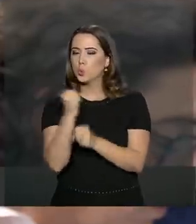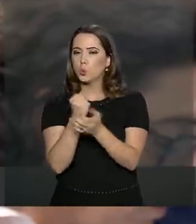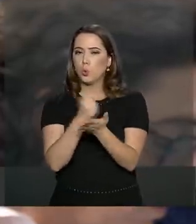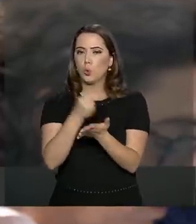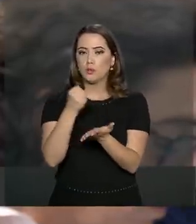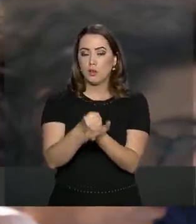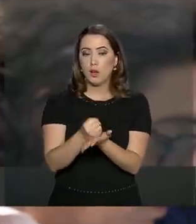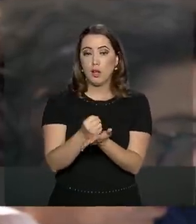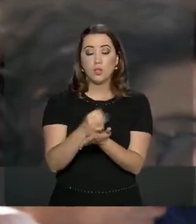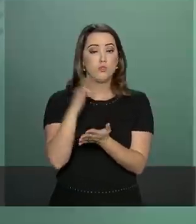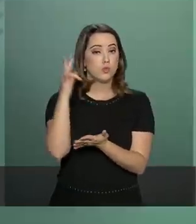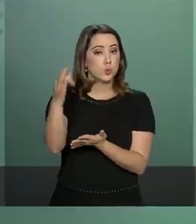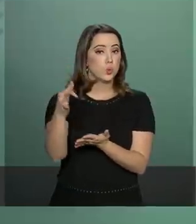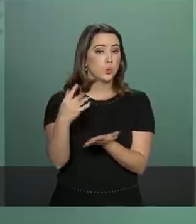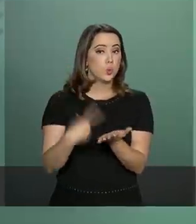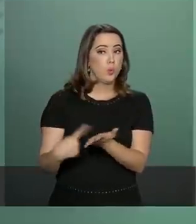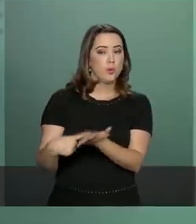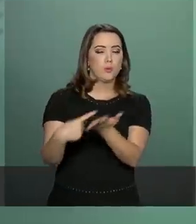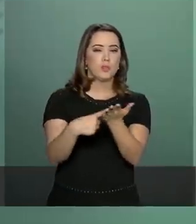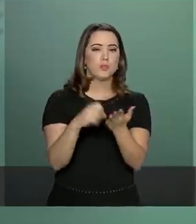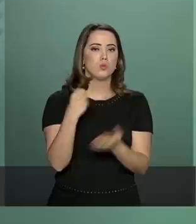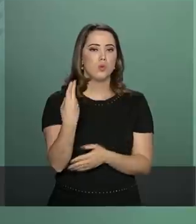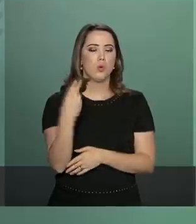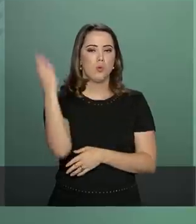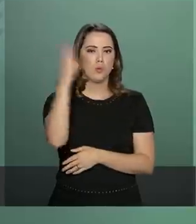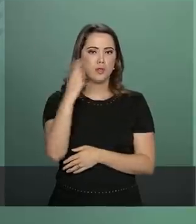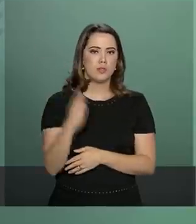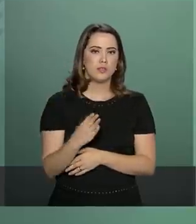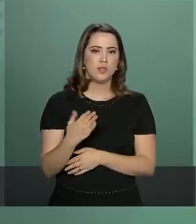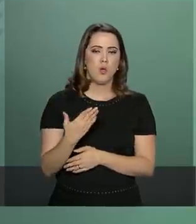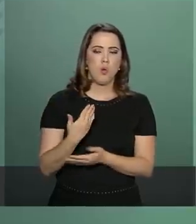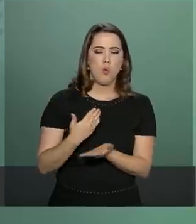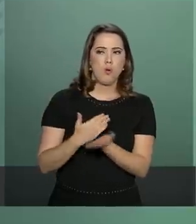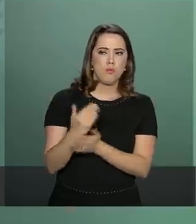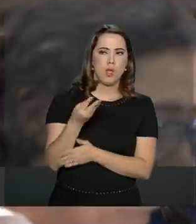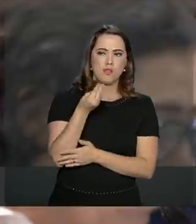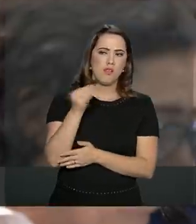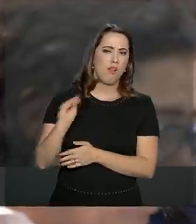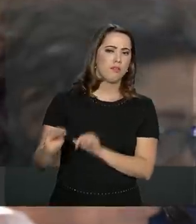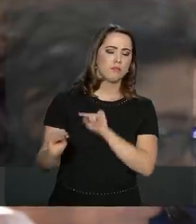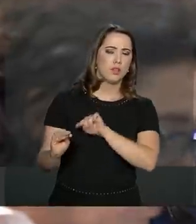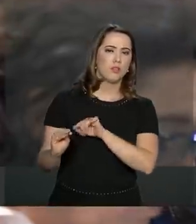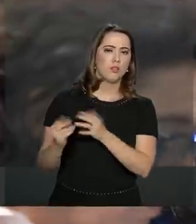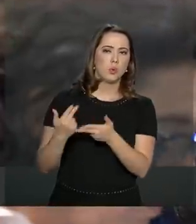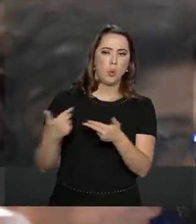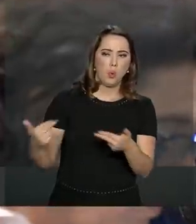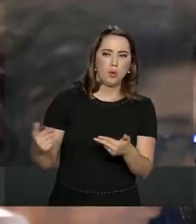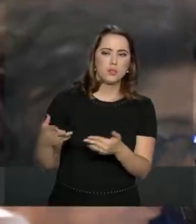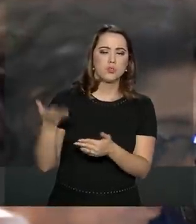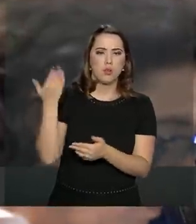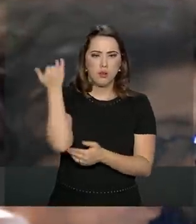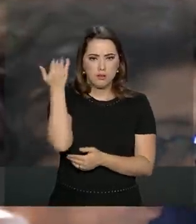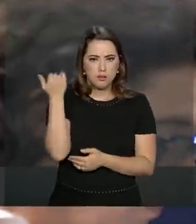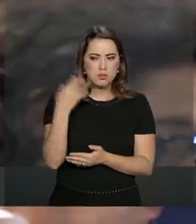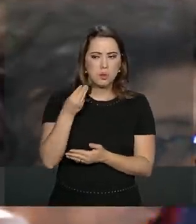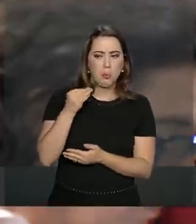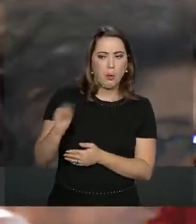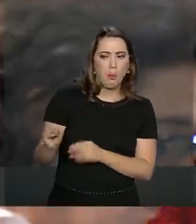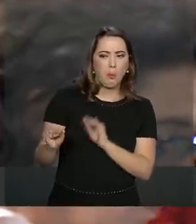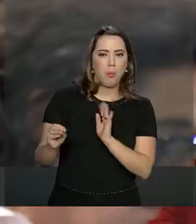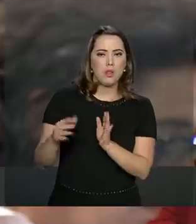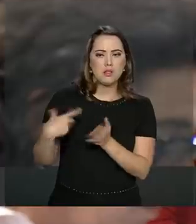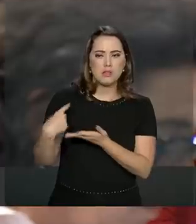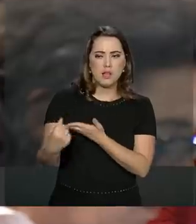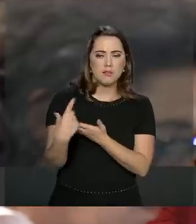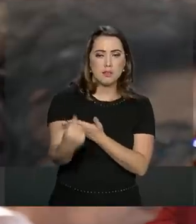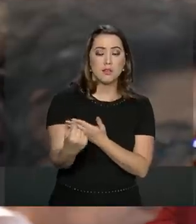próximos tratados ou o Brasil vai começar a abandonar isso o que já vinha para trás e se